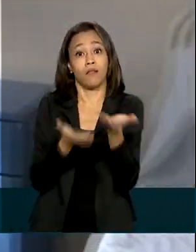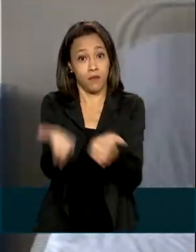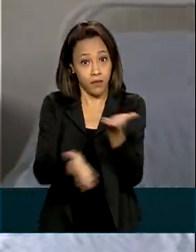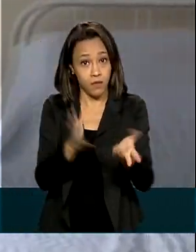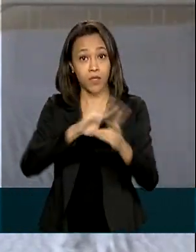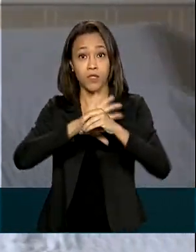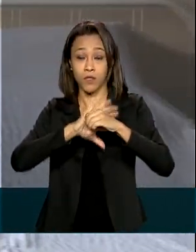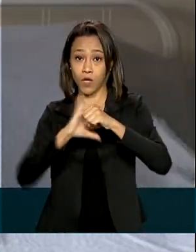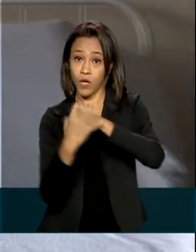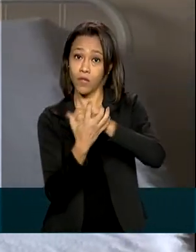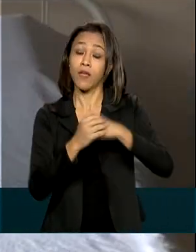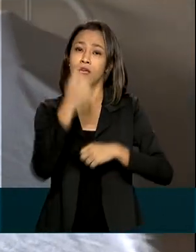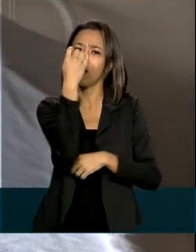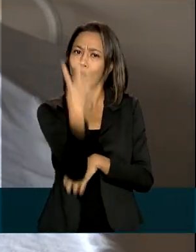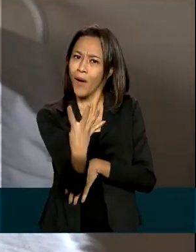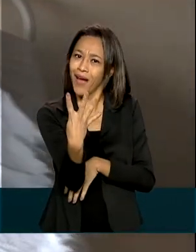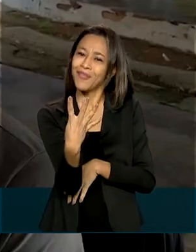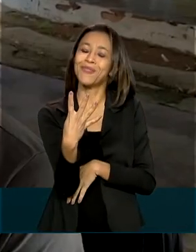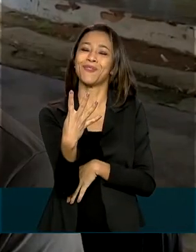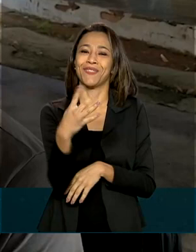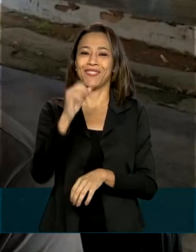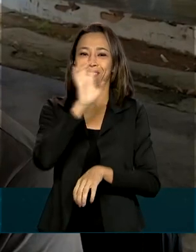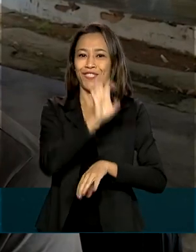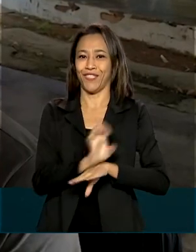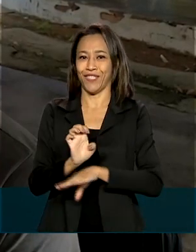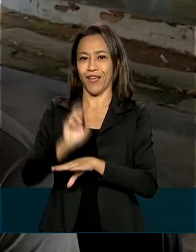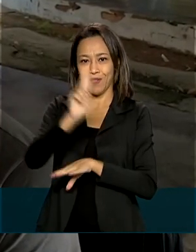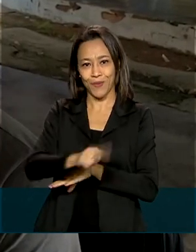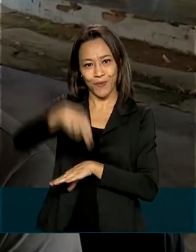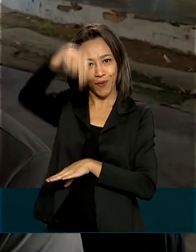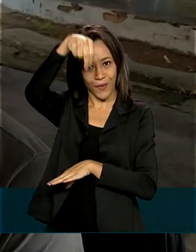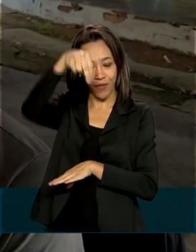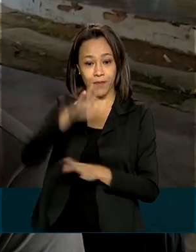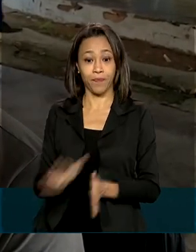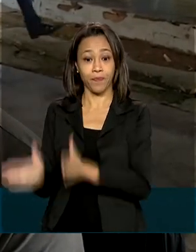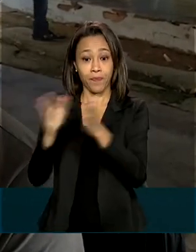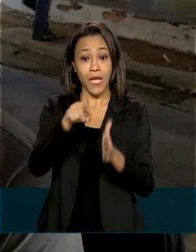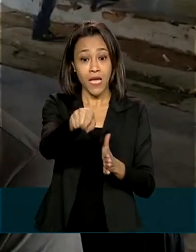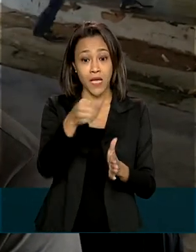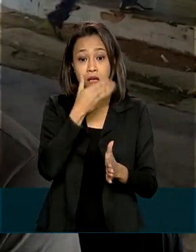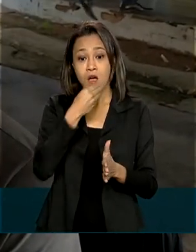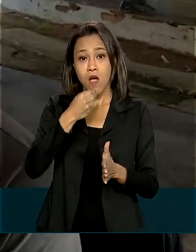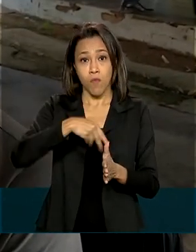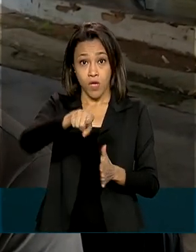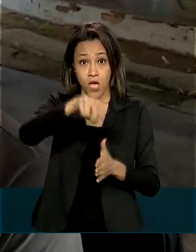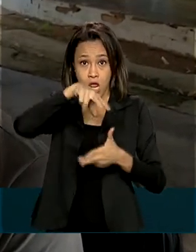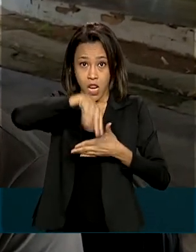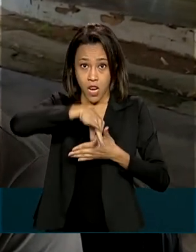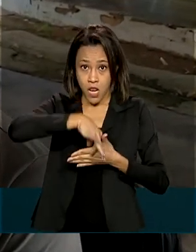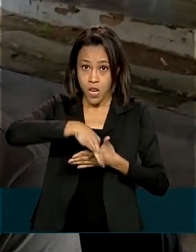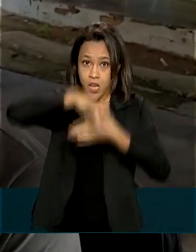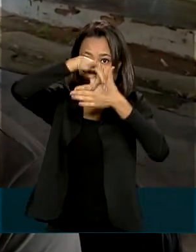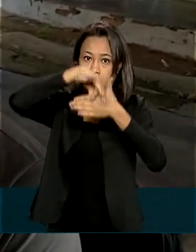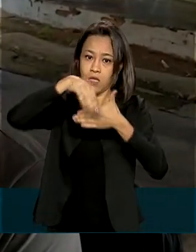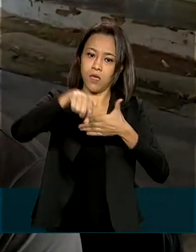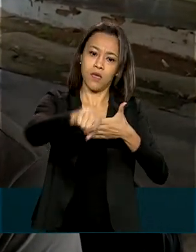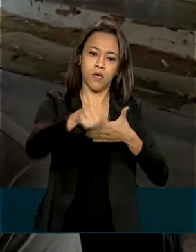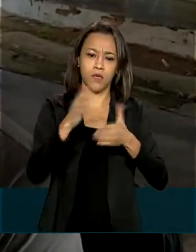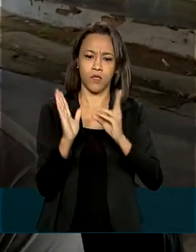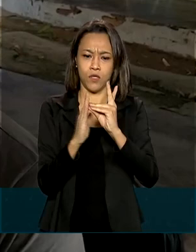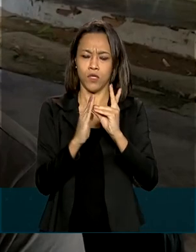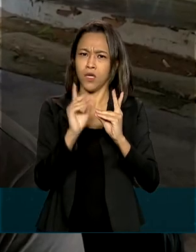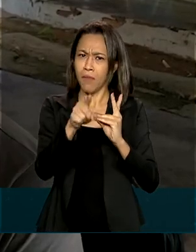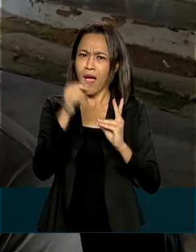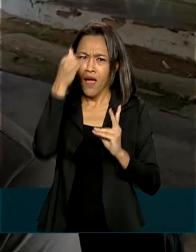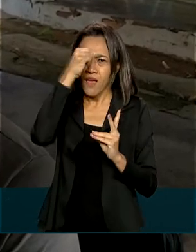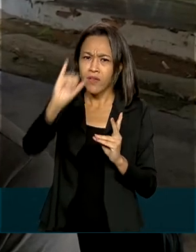quatro estados da região norte. Para esse líder da comunidade maturuca de Roraima, evitar a chegada